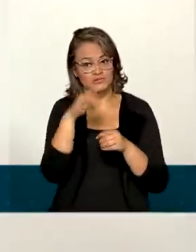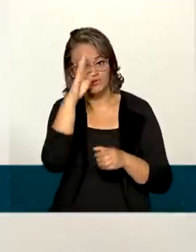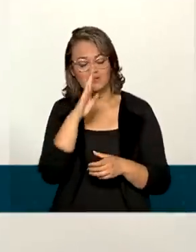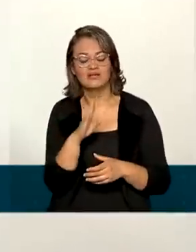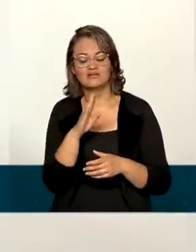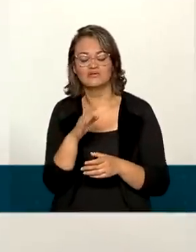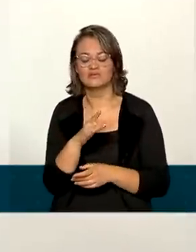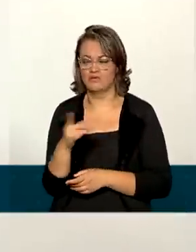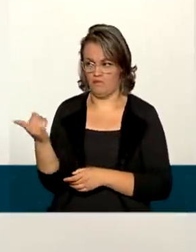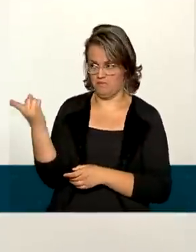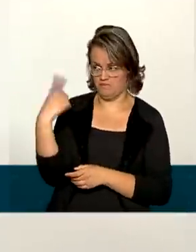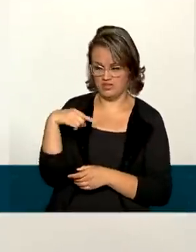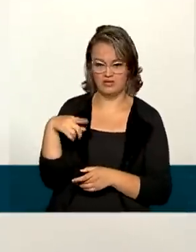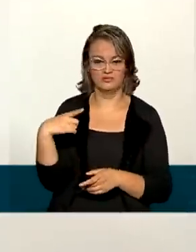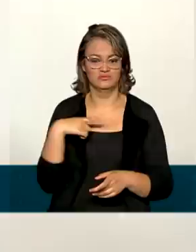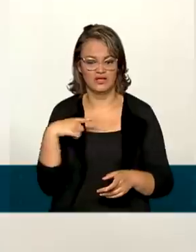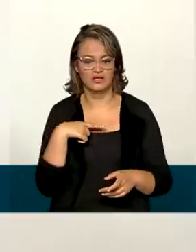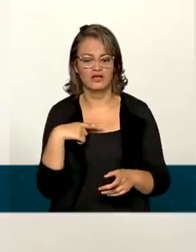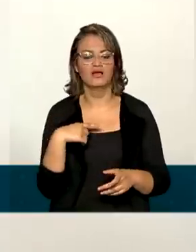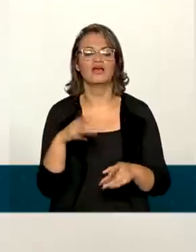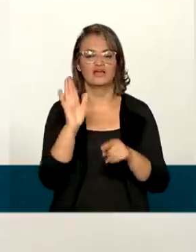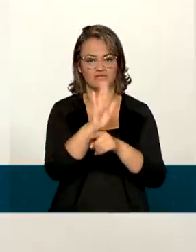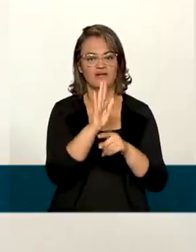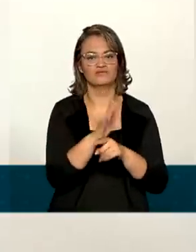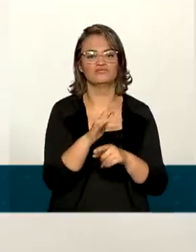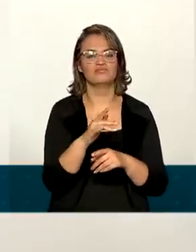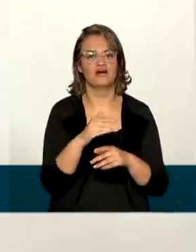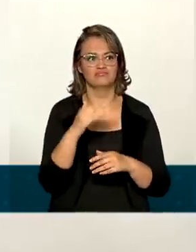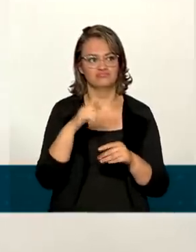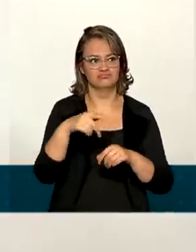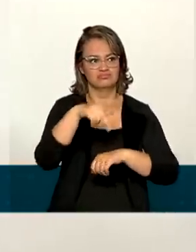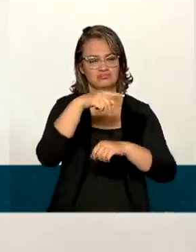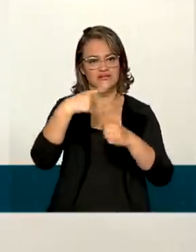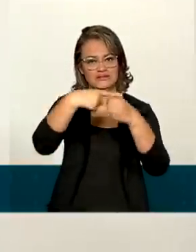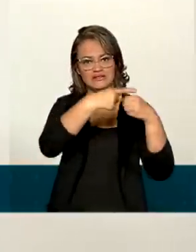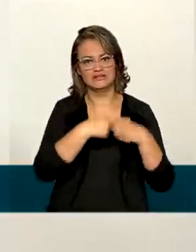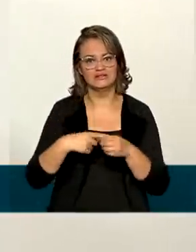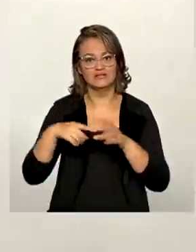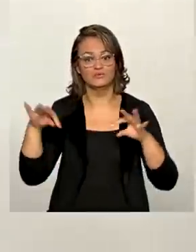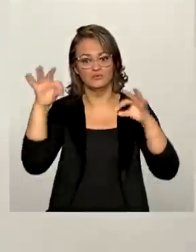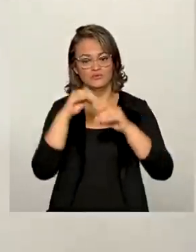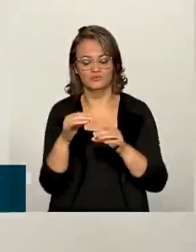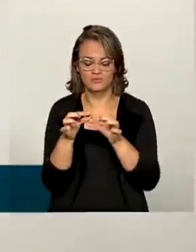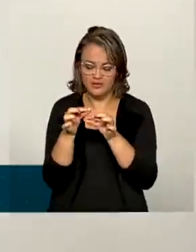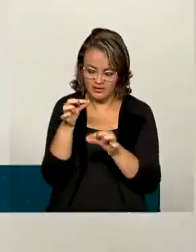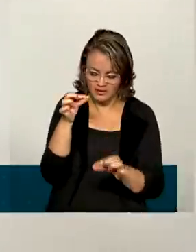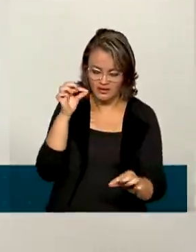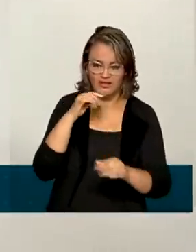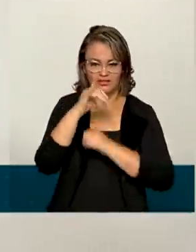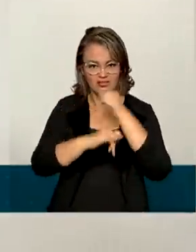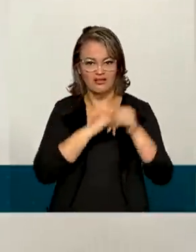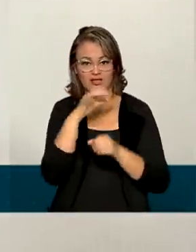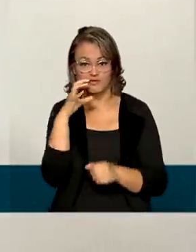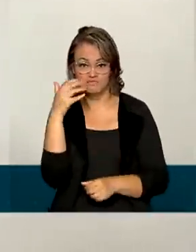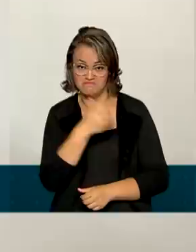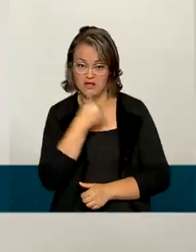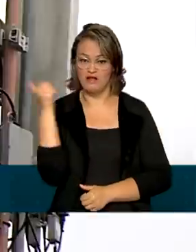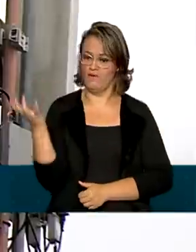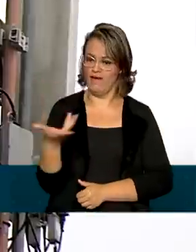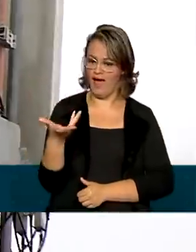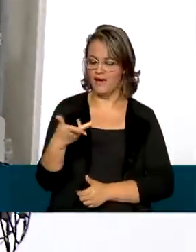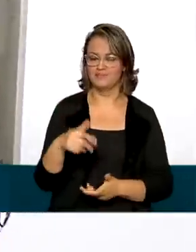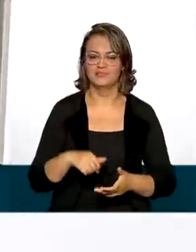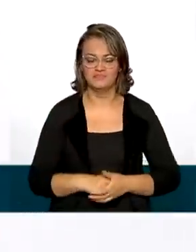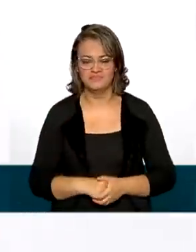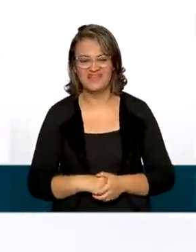nova obrigação, estarão atendidos com Black Hole de fibra ótica, garantindo, como eu disse, melhor qualidade e melhor velocidade de conexão.